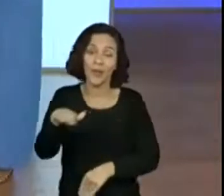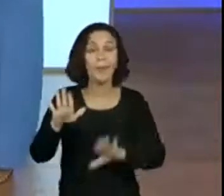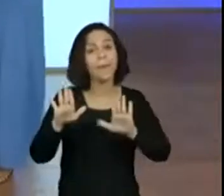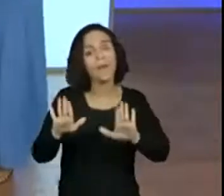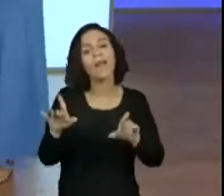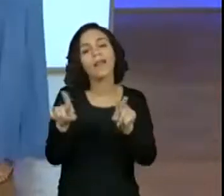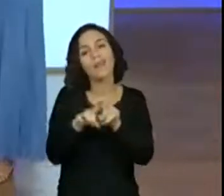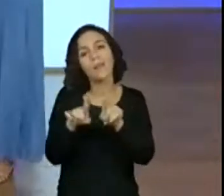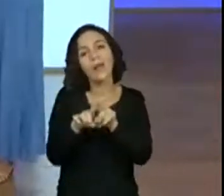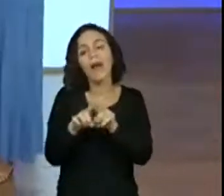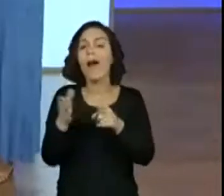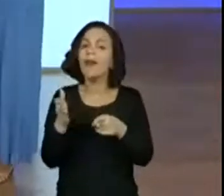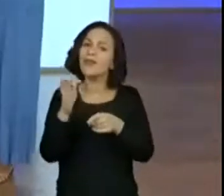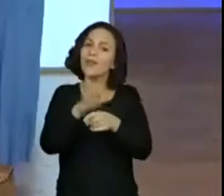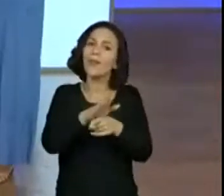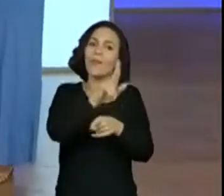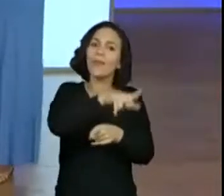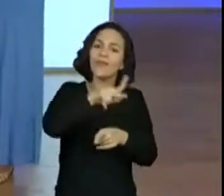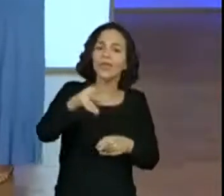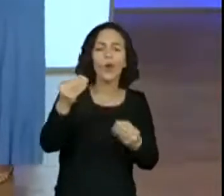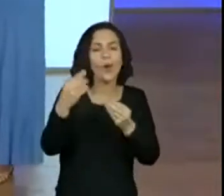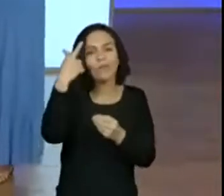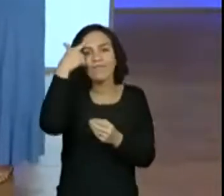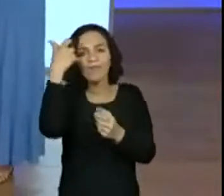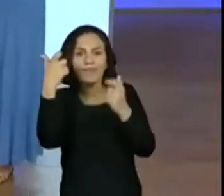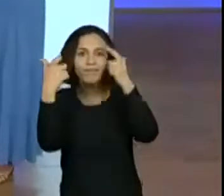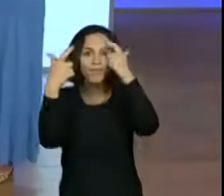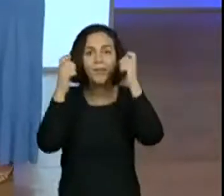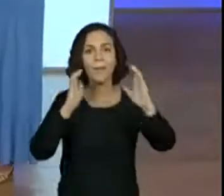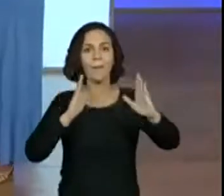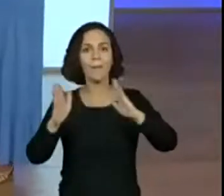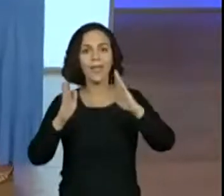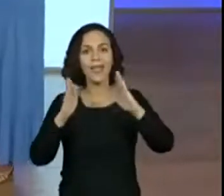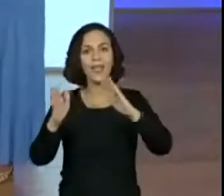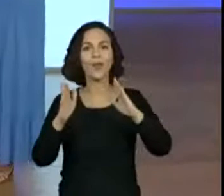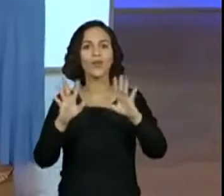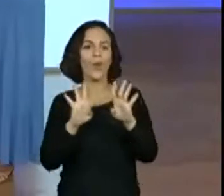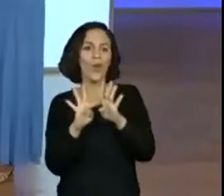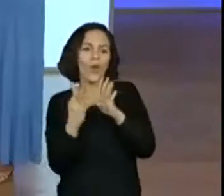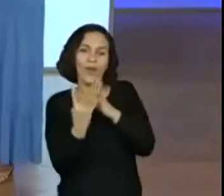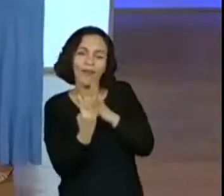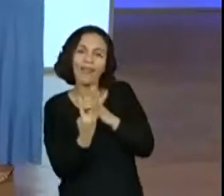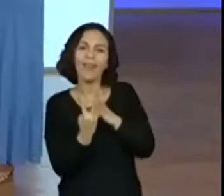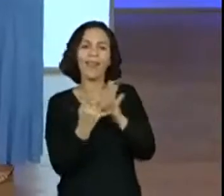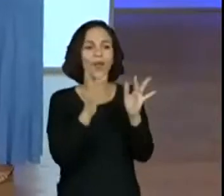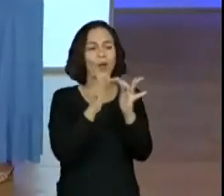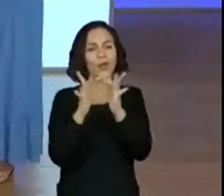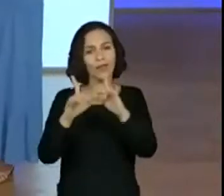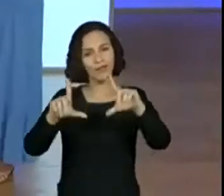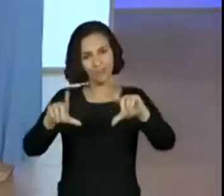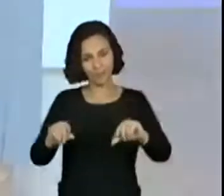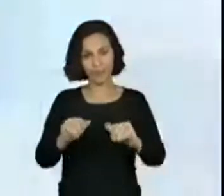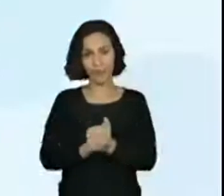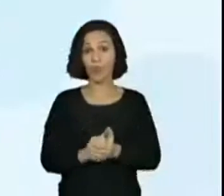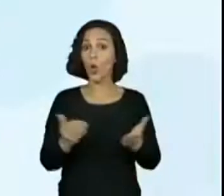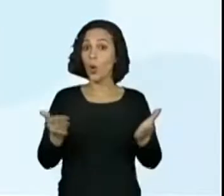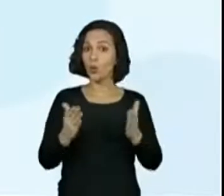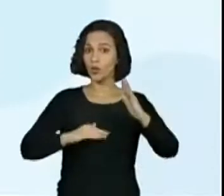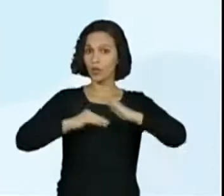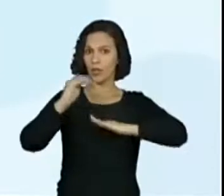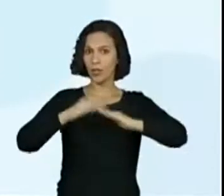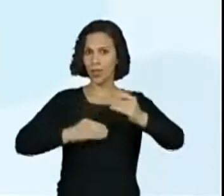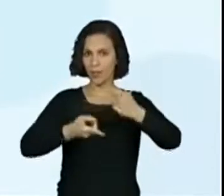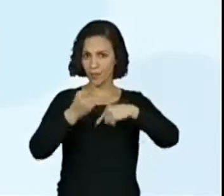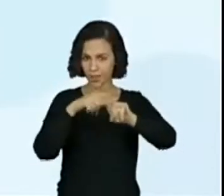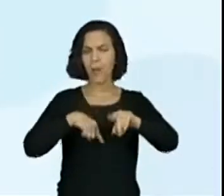quer ajudar os professores aí nesse período de isolamento social. A habilidade de hoje é